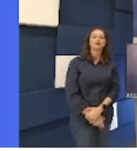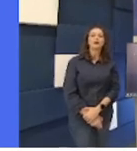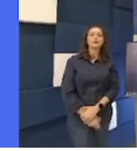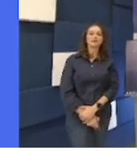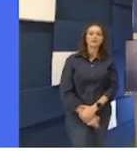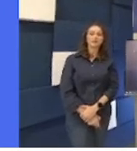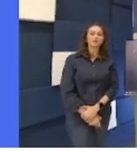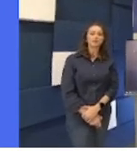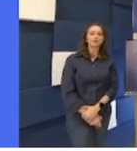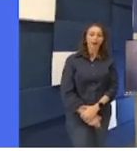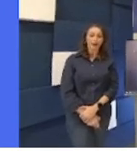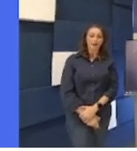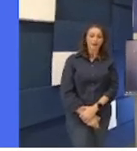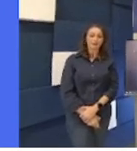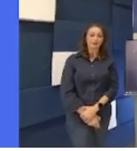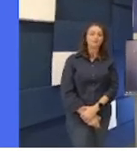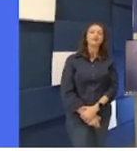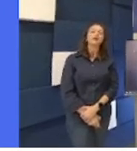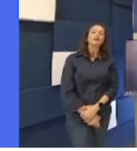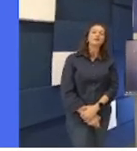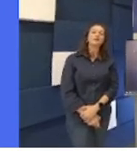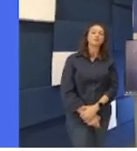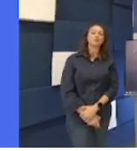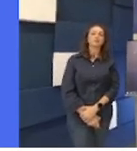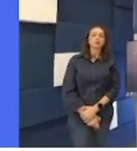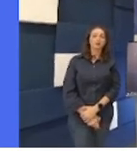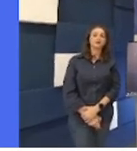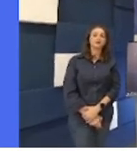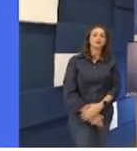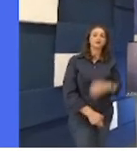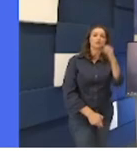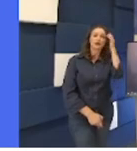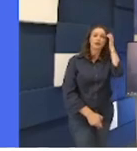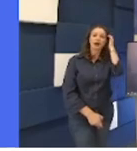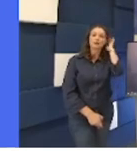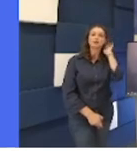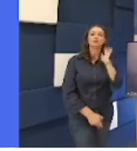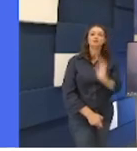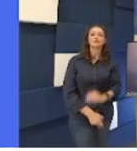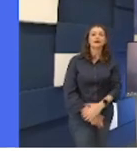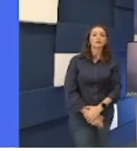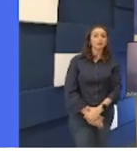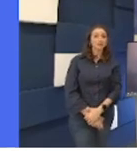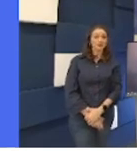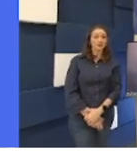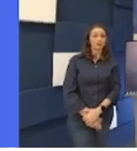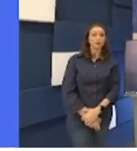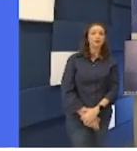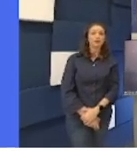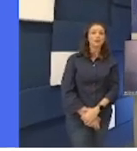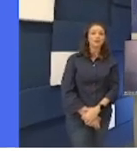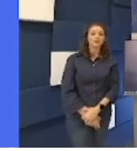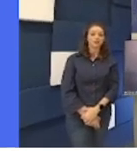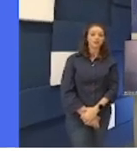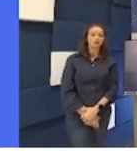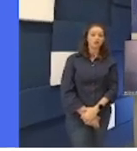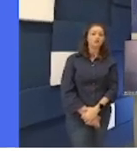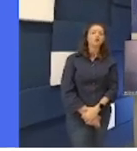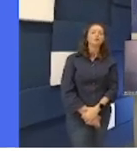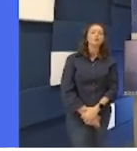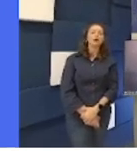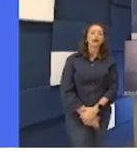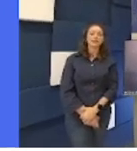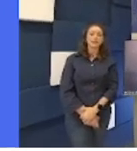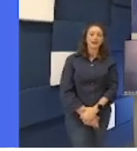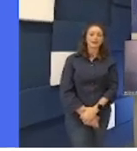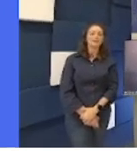de abastecedores de máquinas. Nesse posto de trabalho são utilizados assentos e, a partir disso,